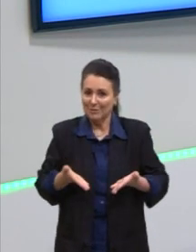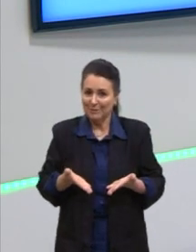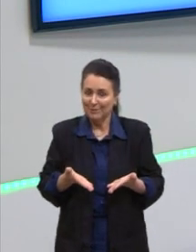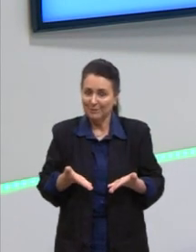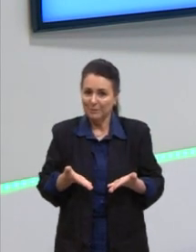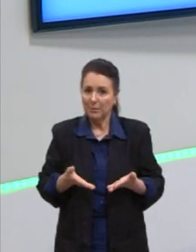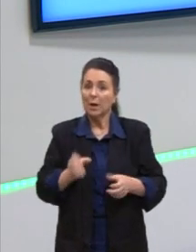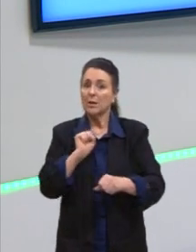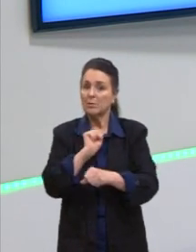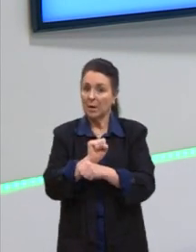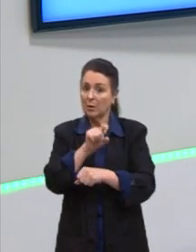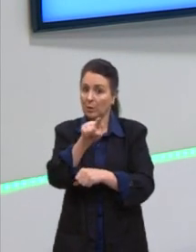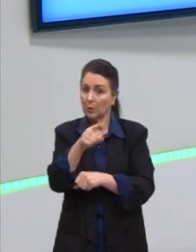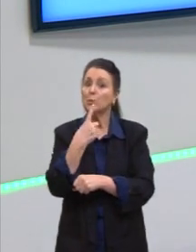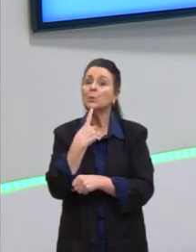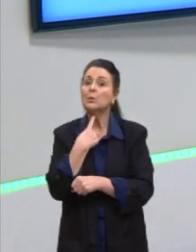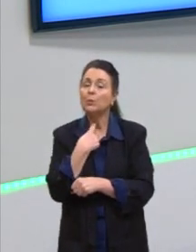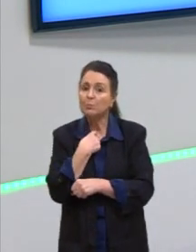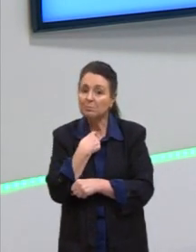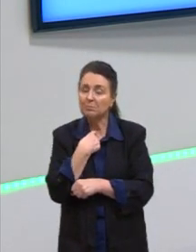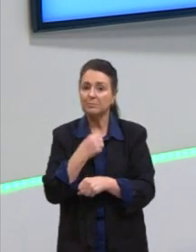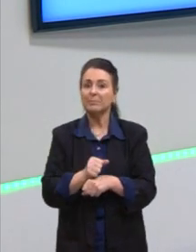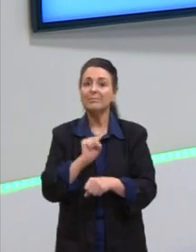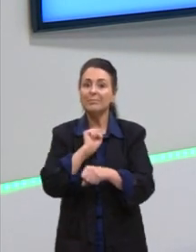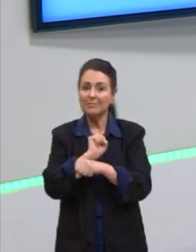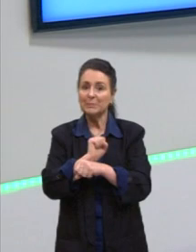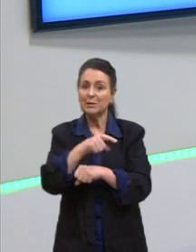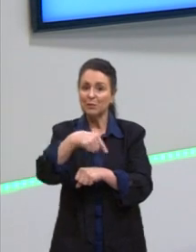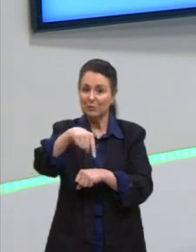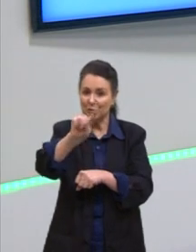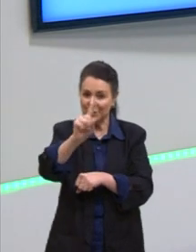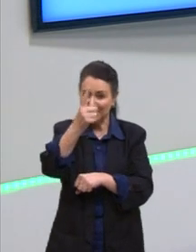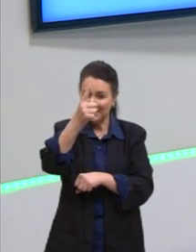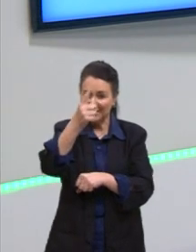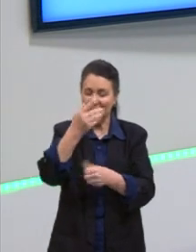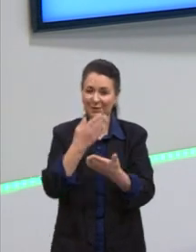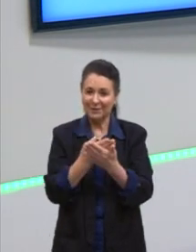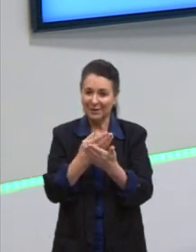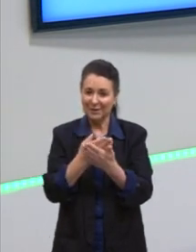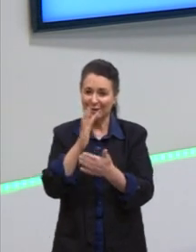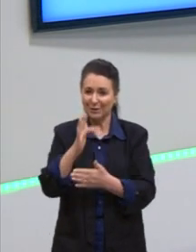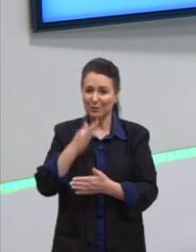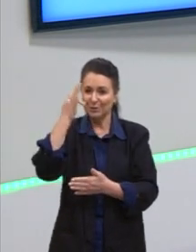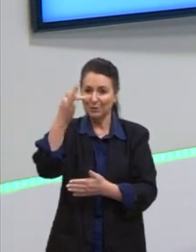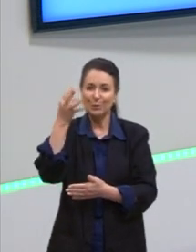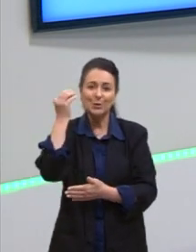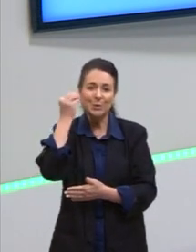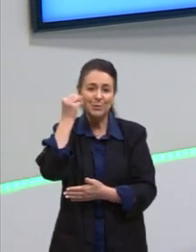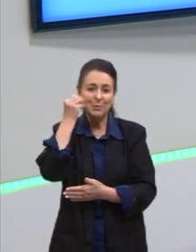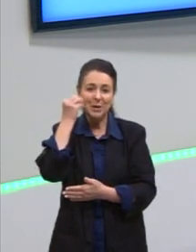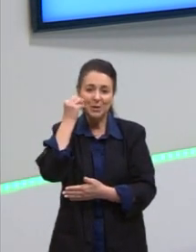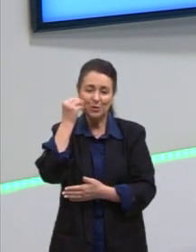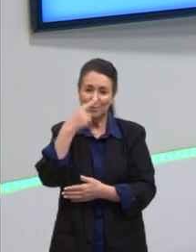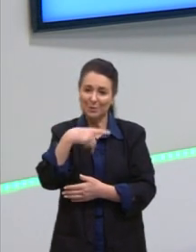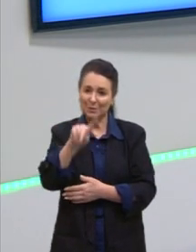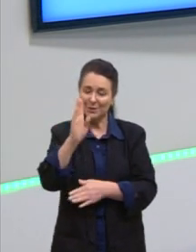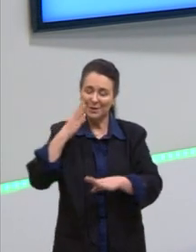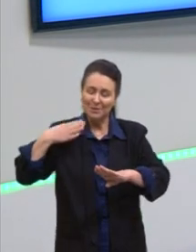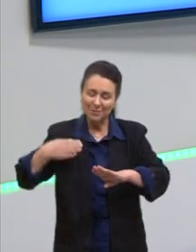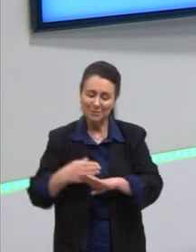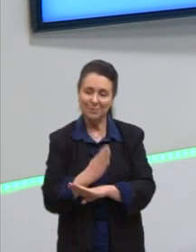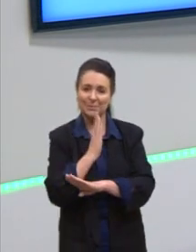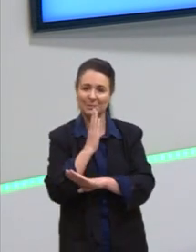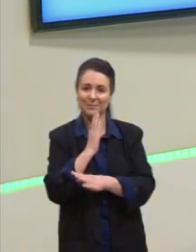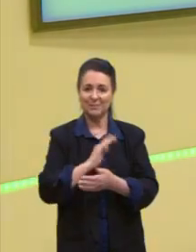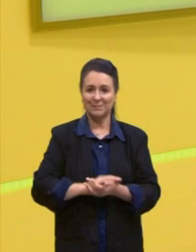Espero que vocês tenham gostado e espero vocês aí na nossa próxima aula. Um beijo no coração de vocês e partiu